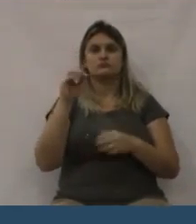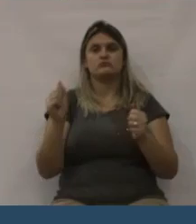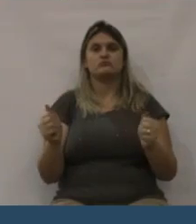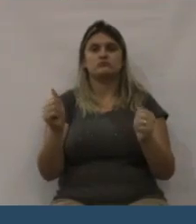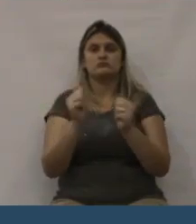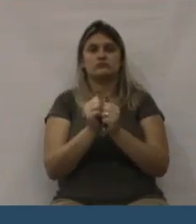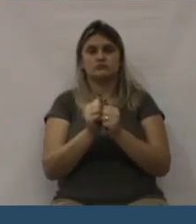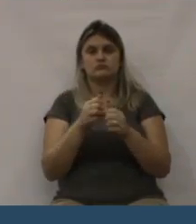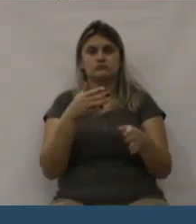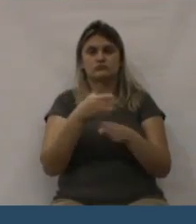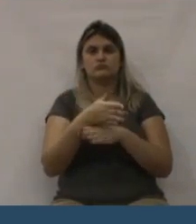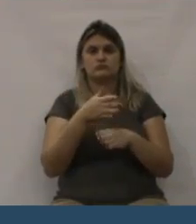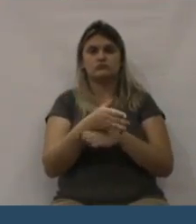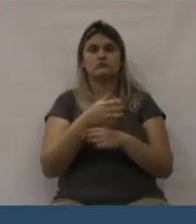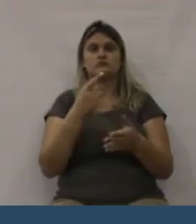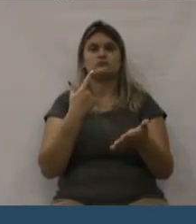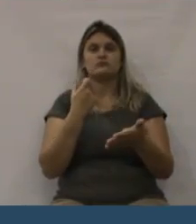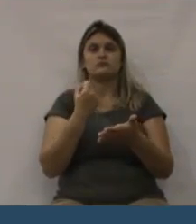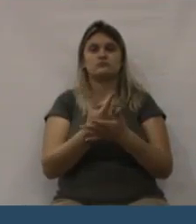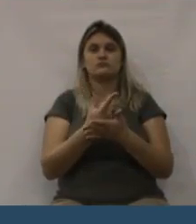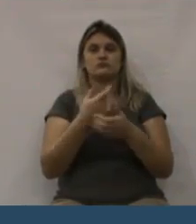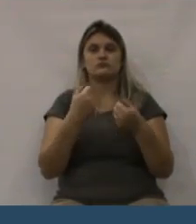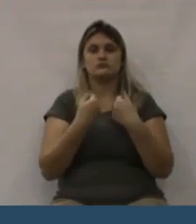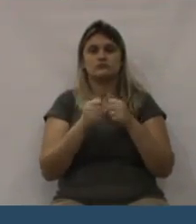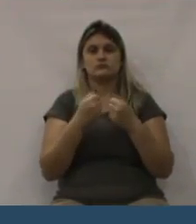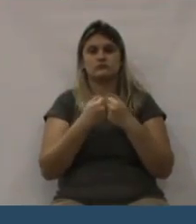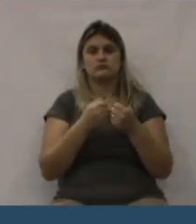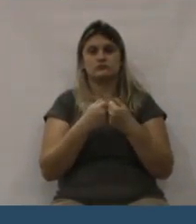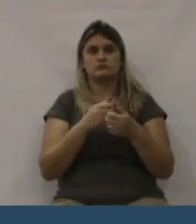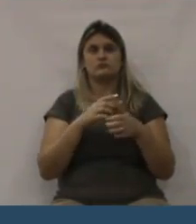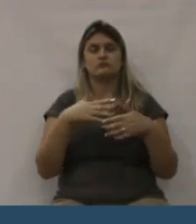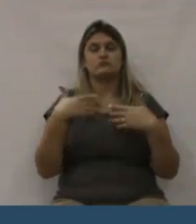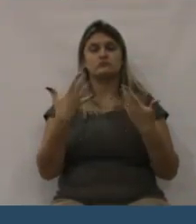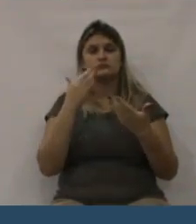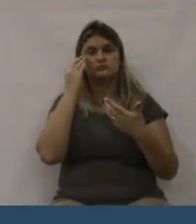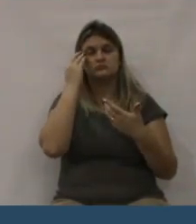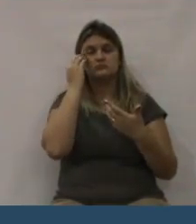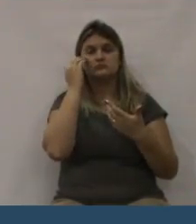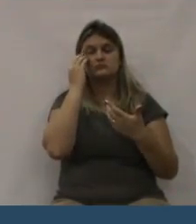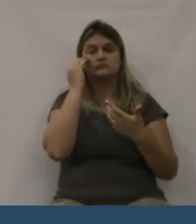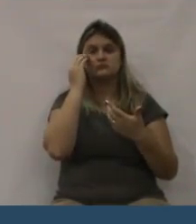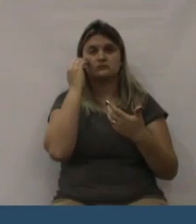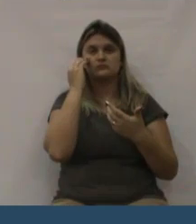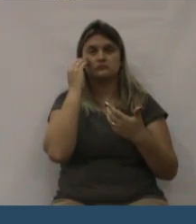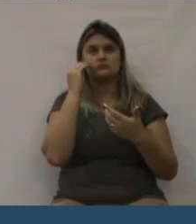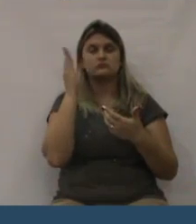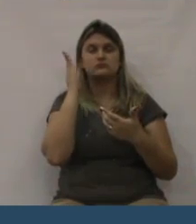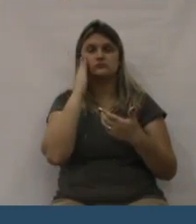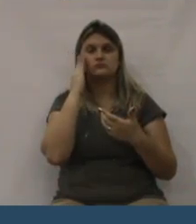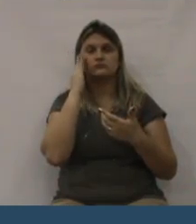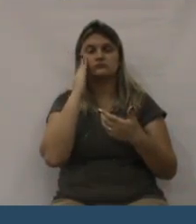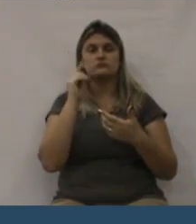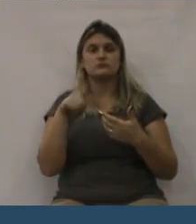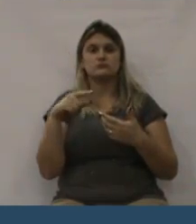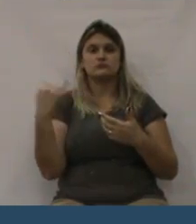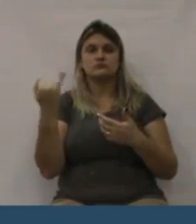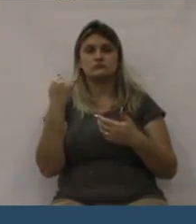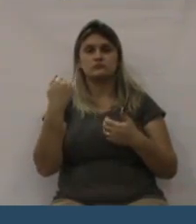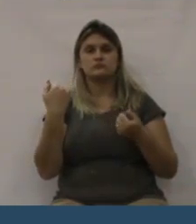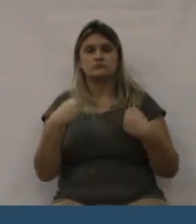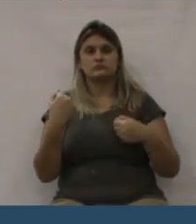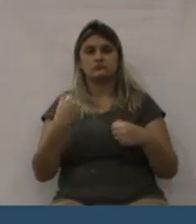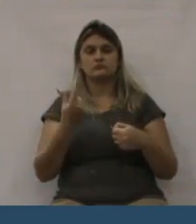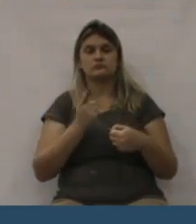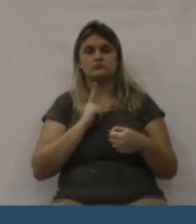associação, que é muito bem dirigida pela coordenadora Marisa e também por toda a diretoria da melhoridade.